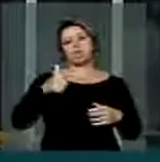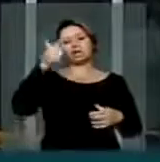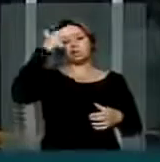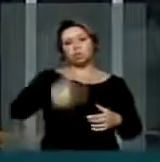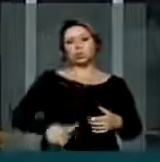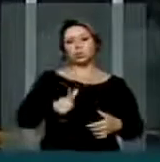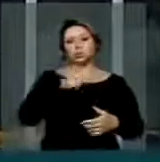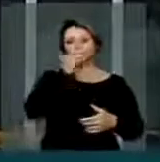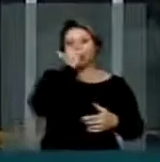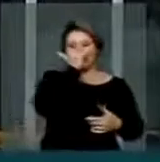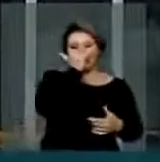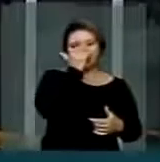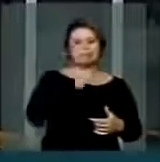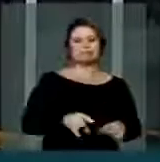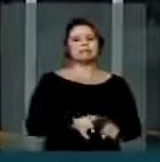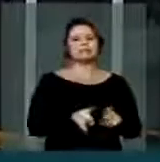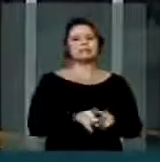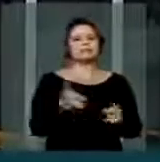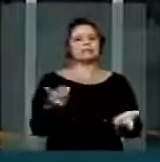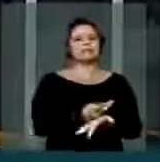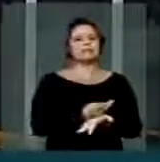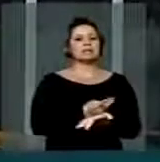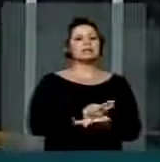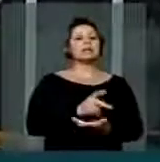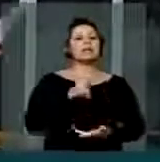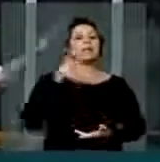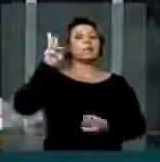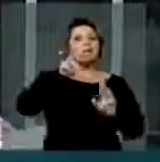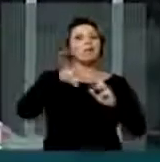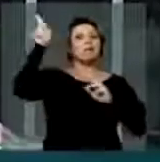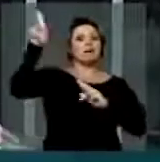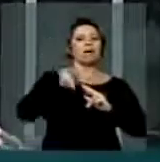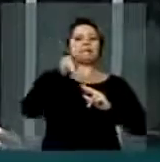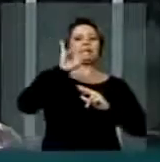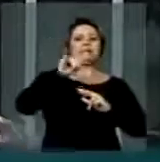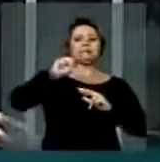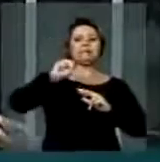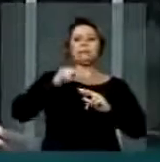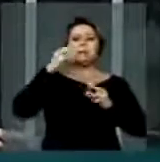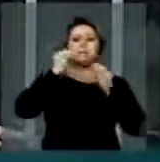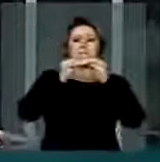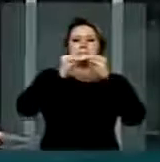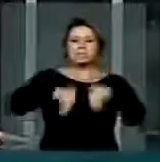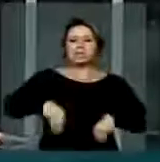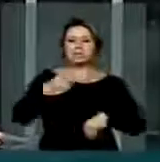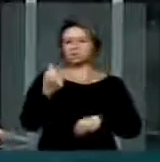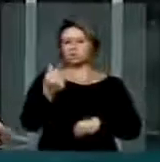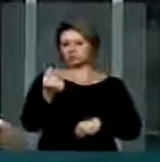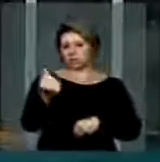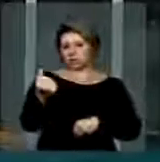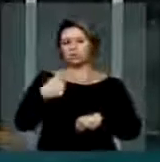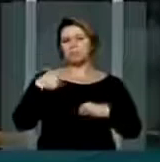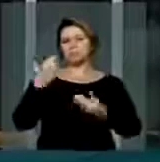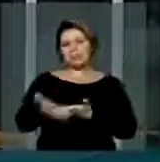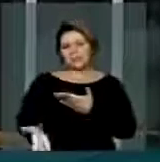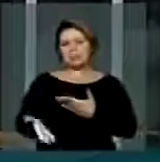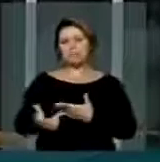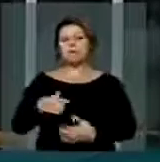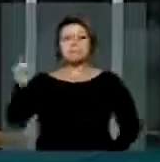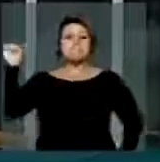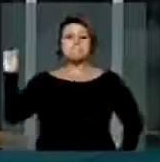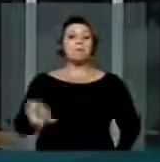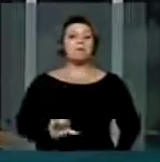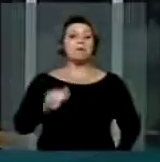acidentes como esse, acontecido na Boate Kiss, onde os prejuízos materiais não se comparam à perda de entes queridos,